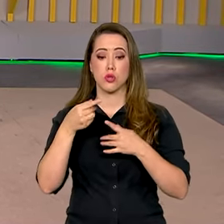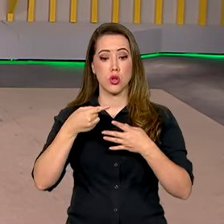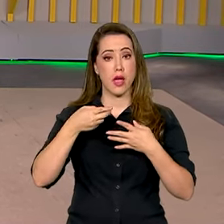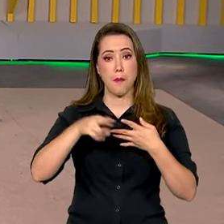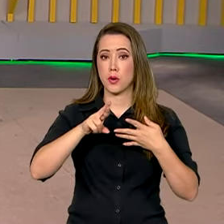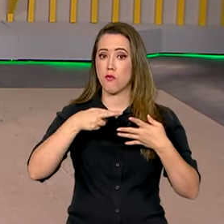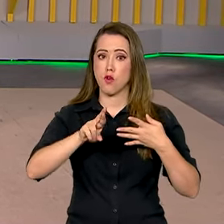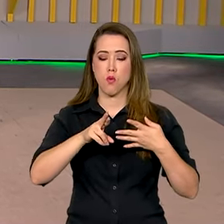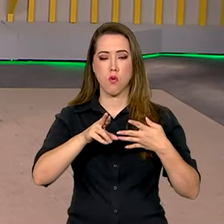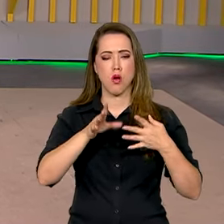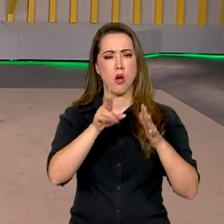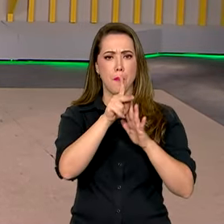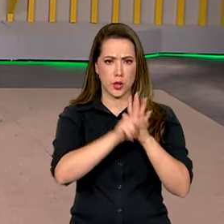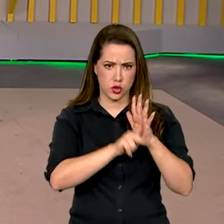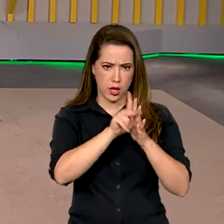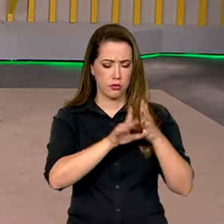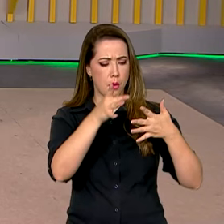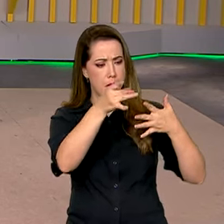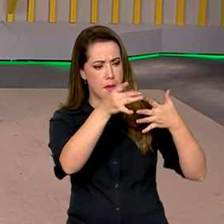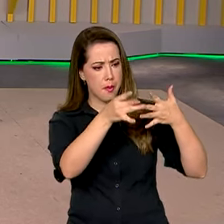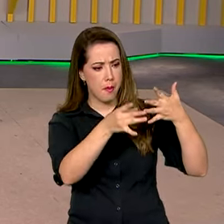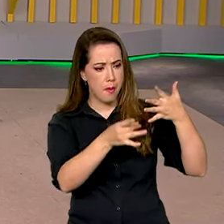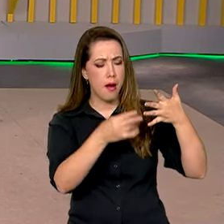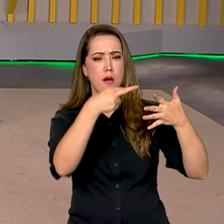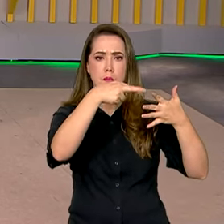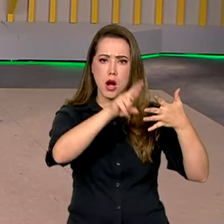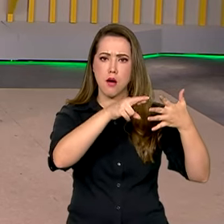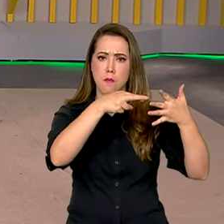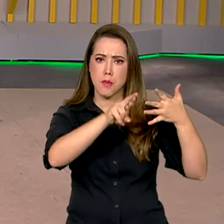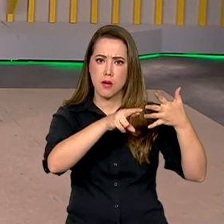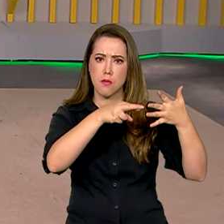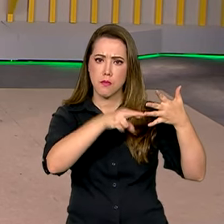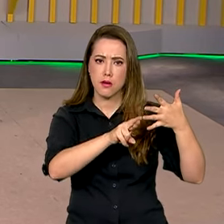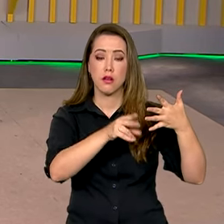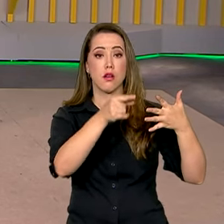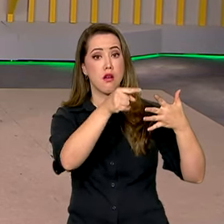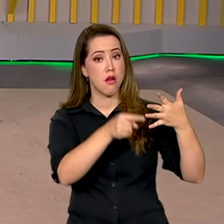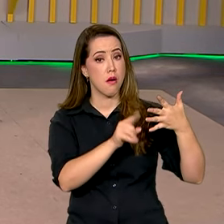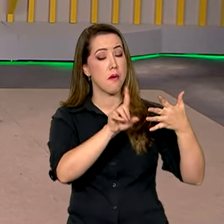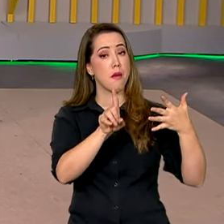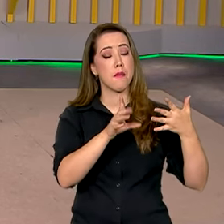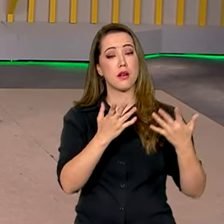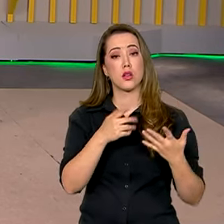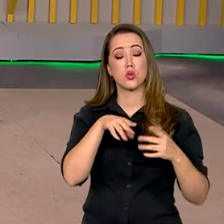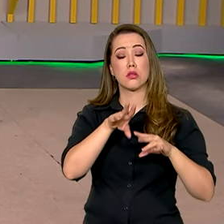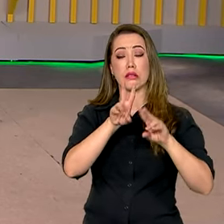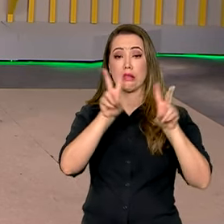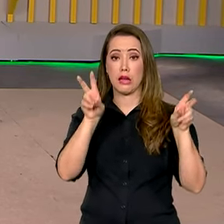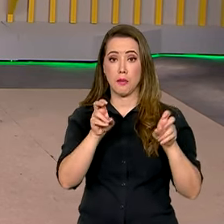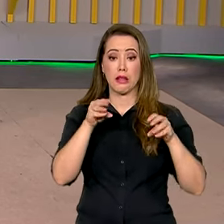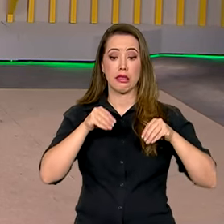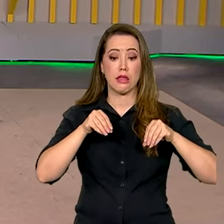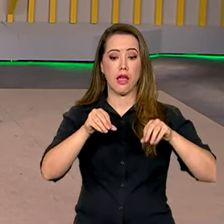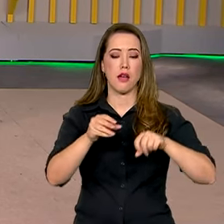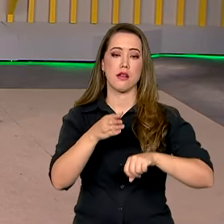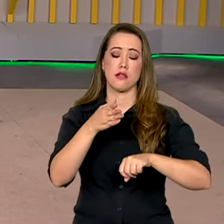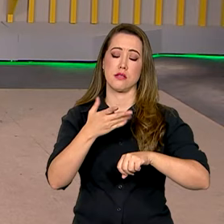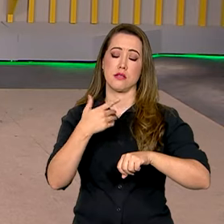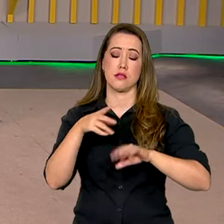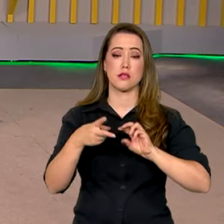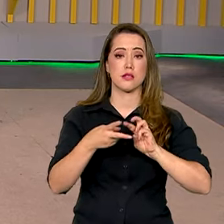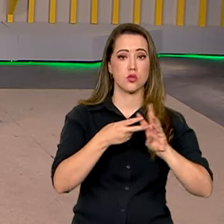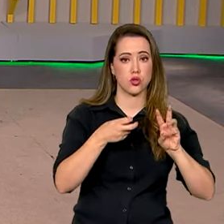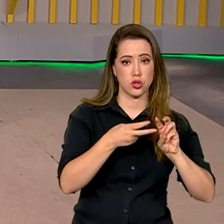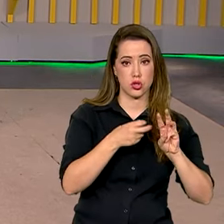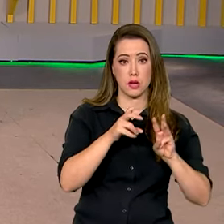do projeto que estipulava um marco temporal para a demarcação de terras indígenas. O dia 5 de outubro de 1988